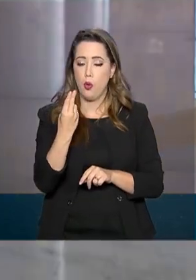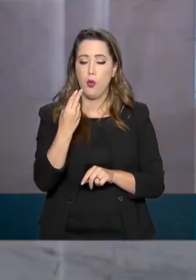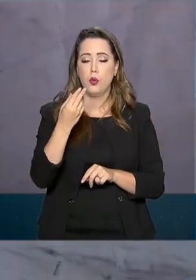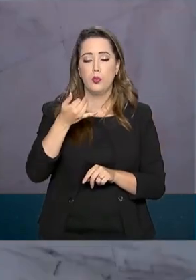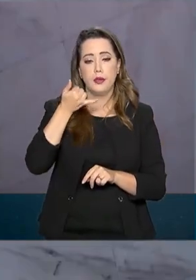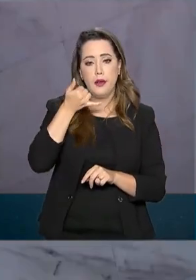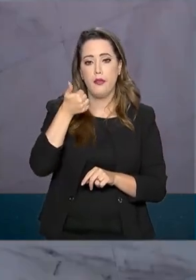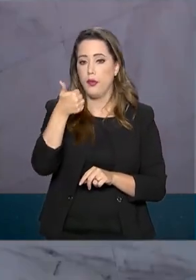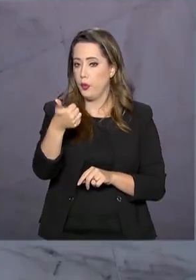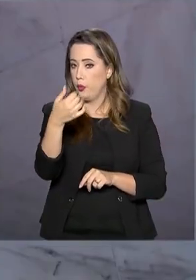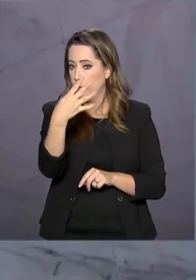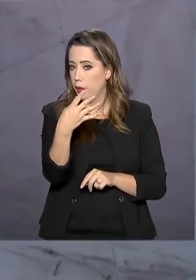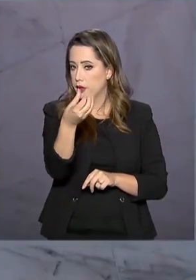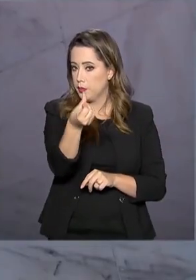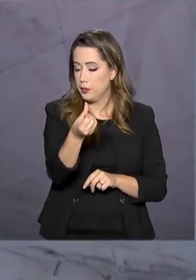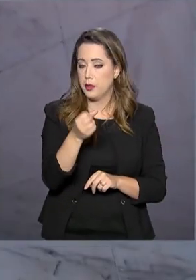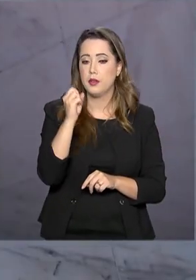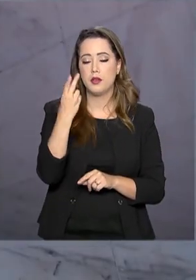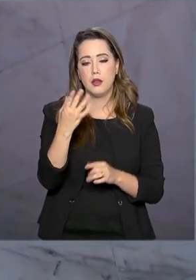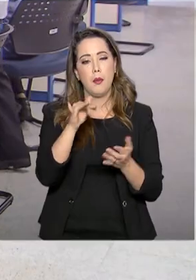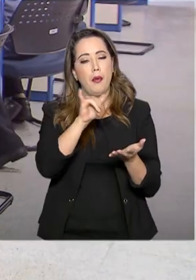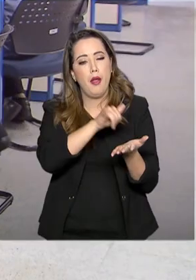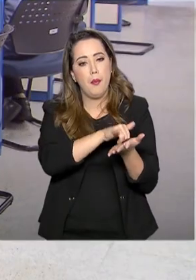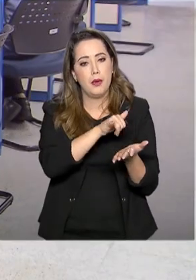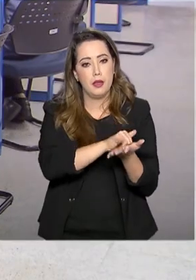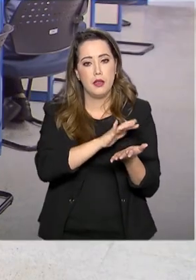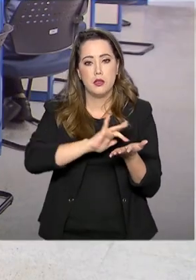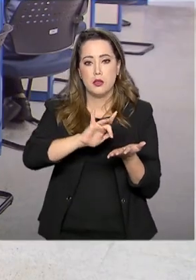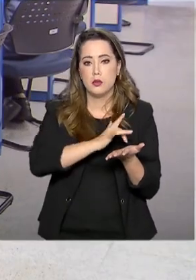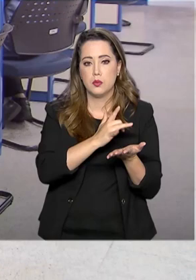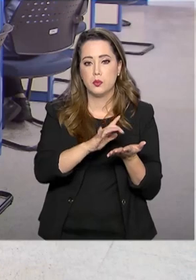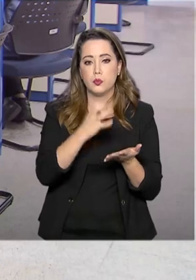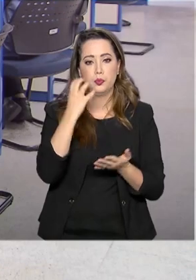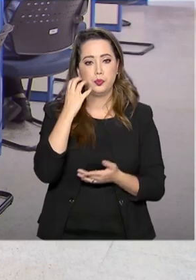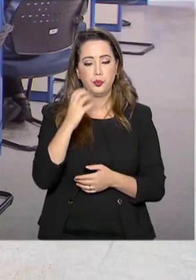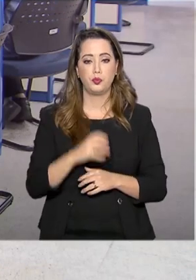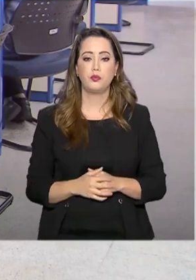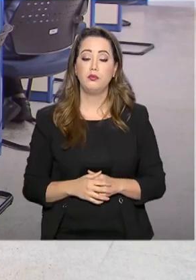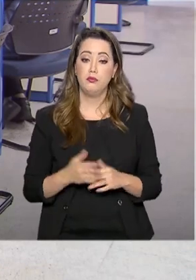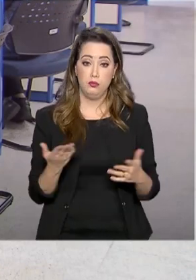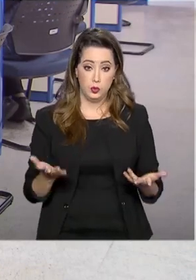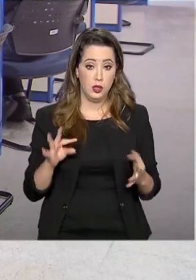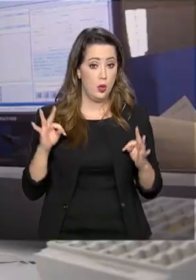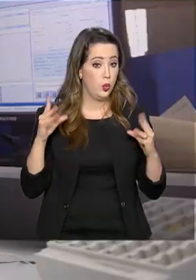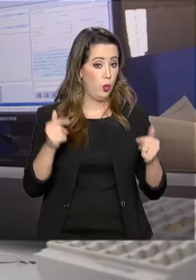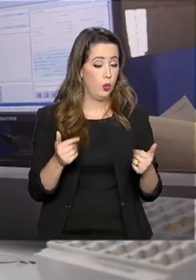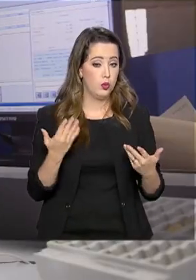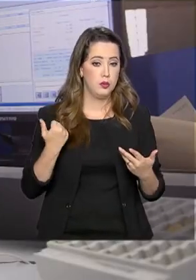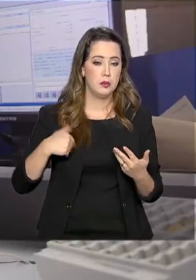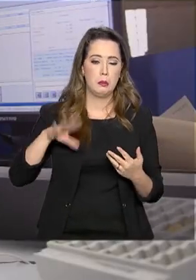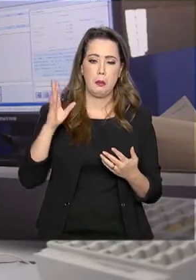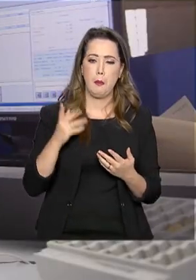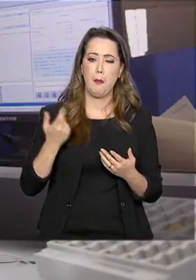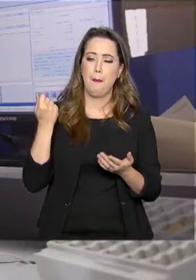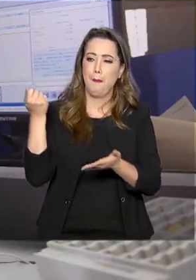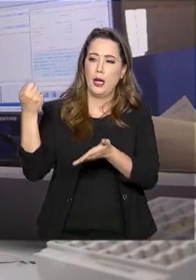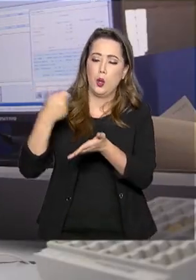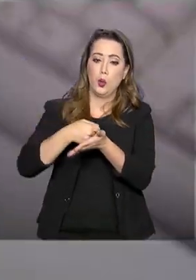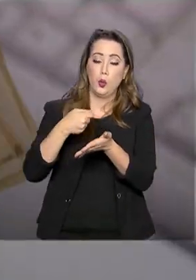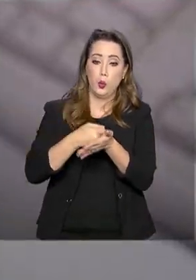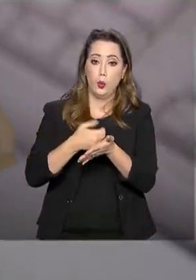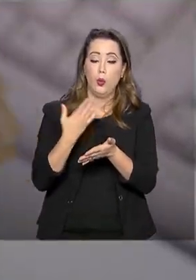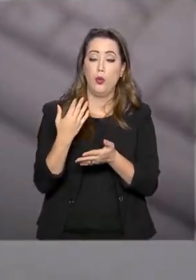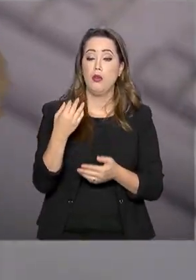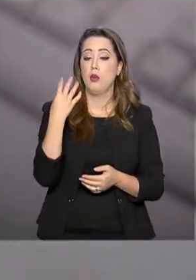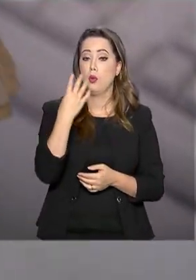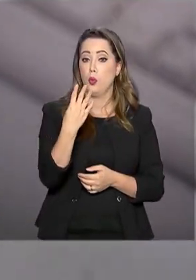A Receita oferece ainda aplicativo para tablets e smartphones. Ao todo, serão desembolsados R$ 4